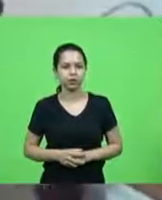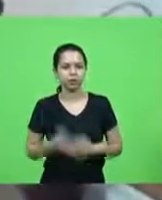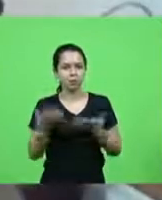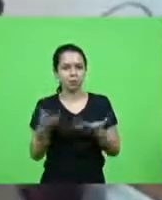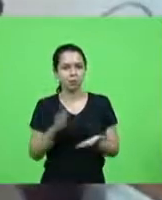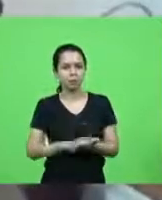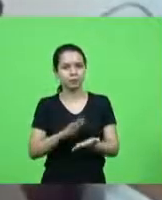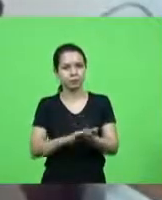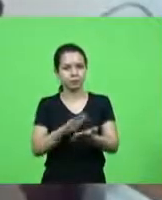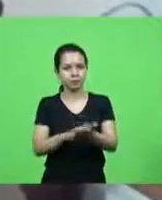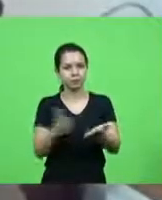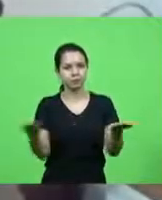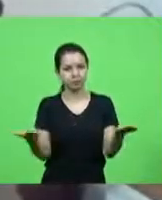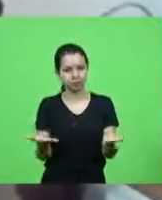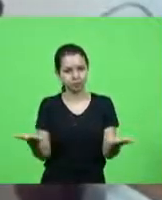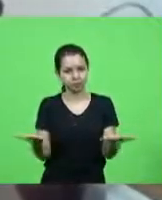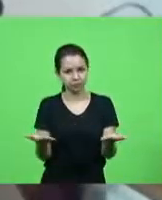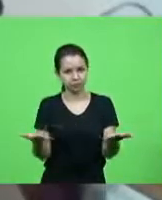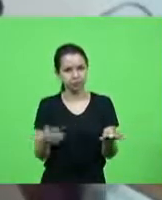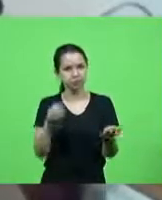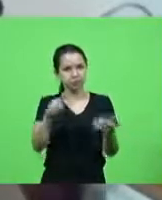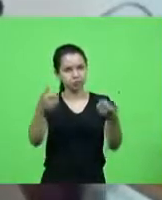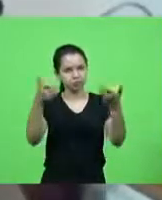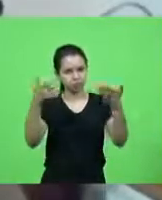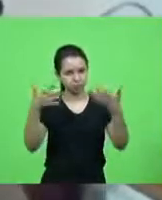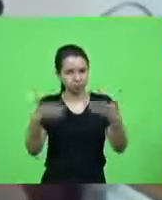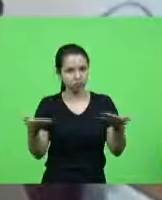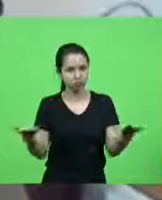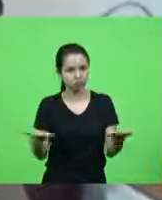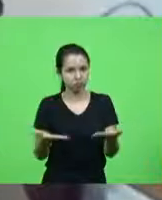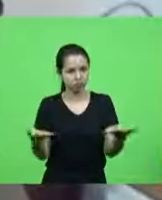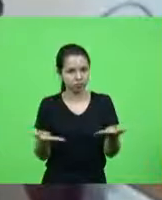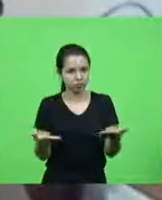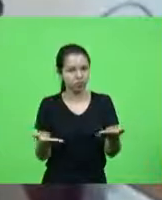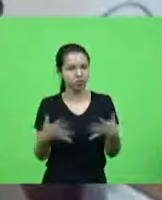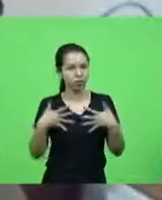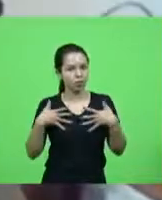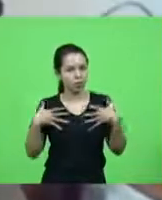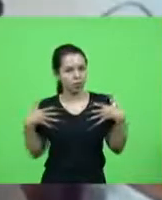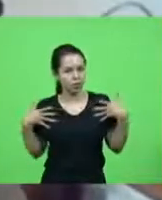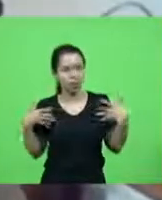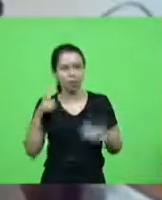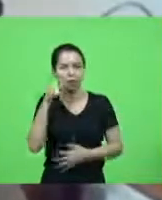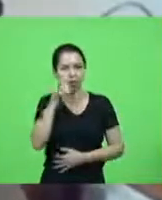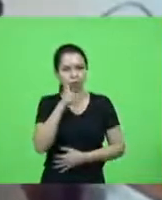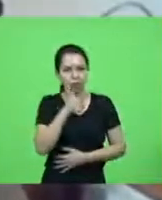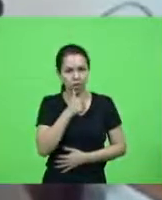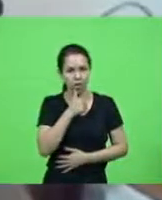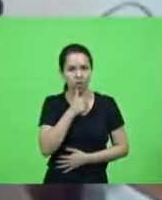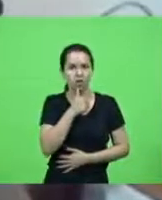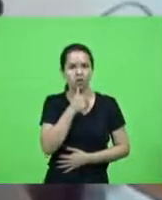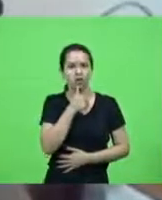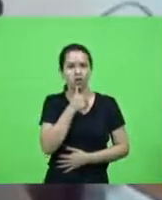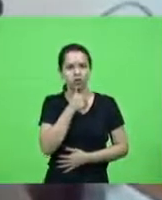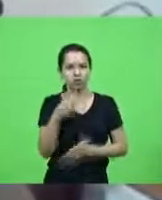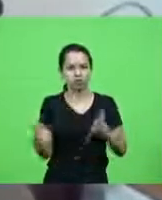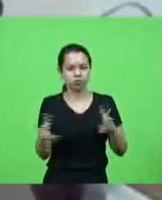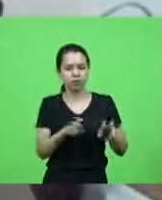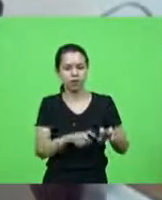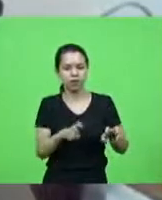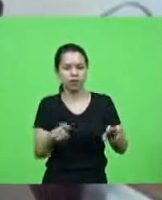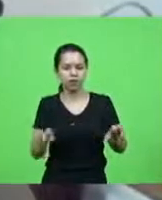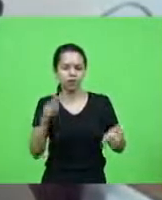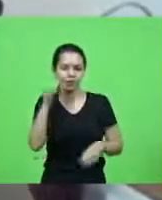parabenizar agora por essa colocação que tu fez agora que homenageiem as mulheres através da bancada feminina